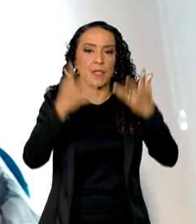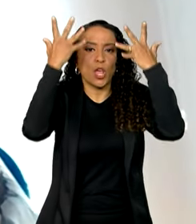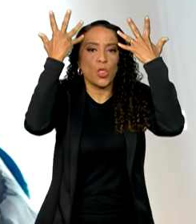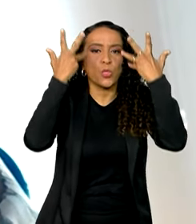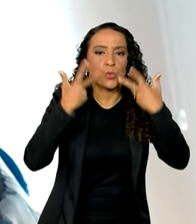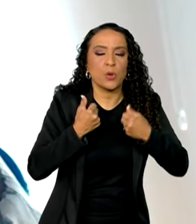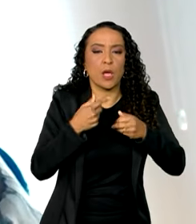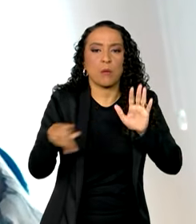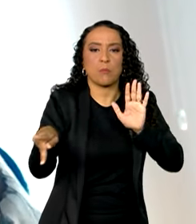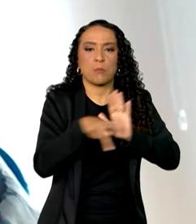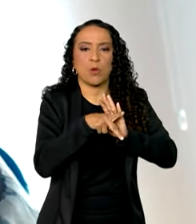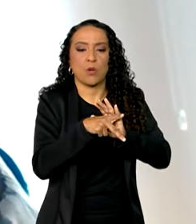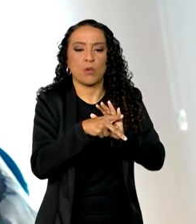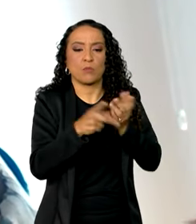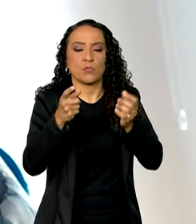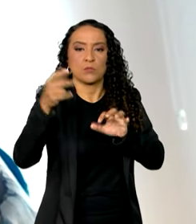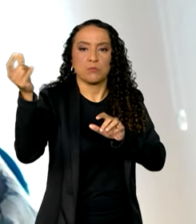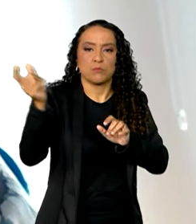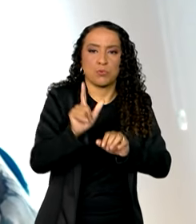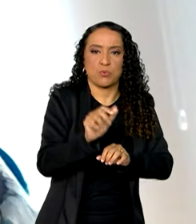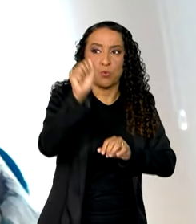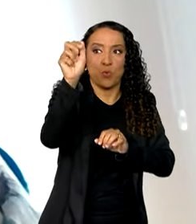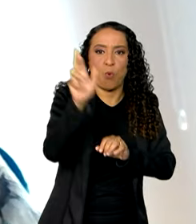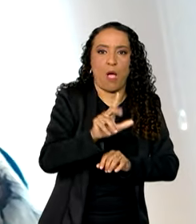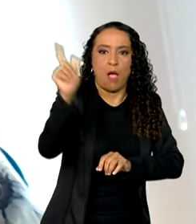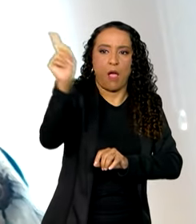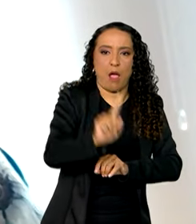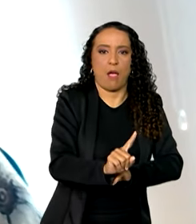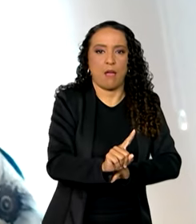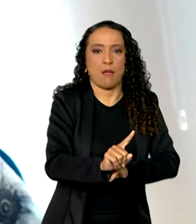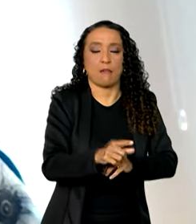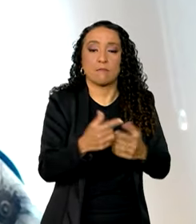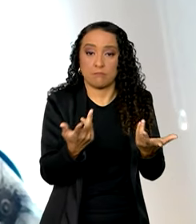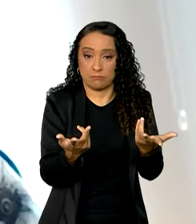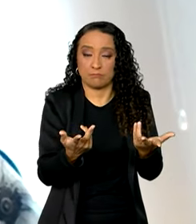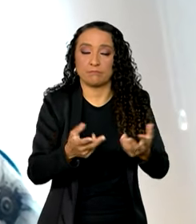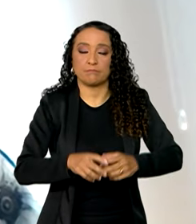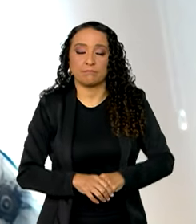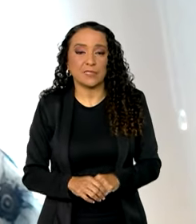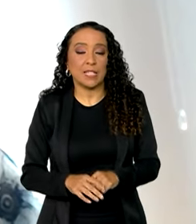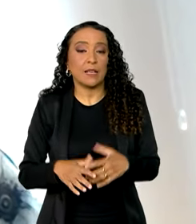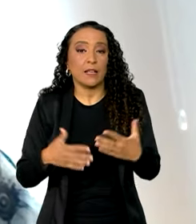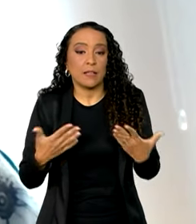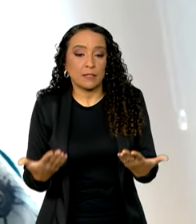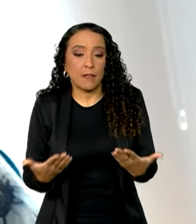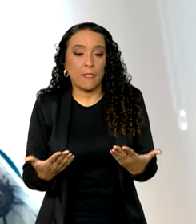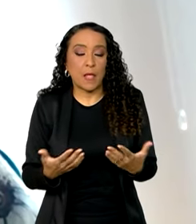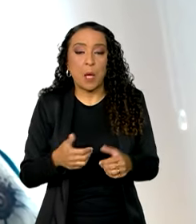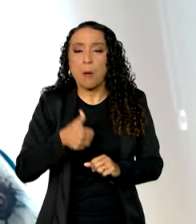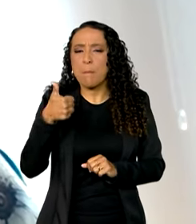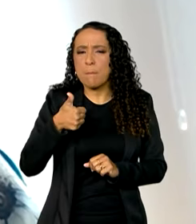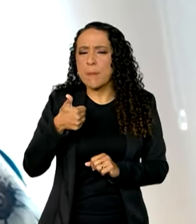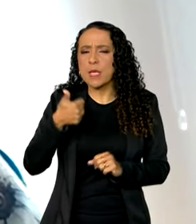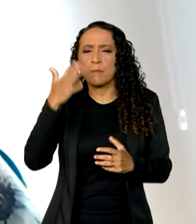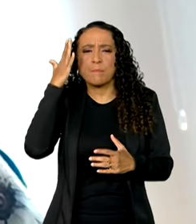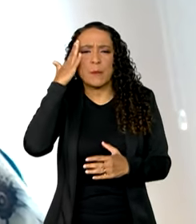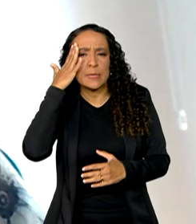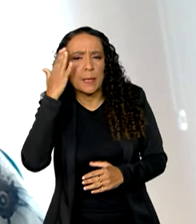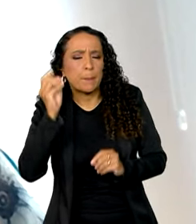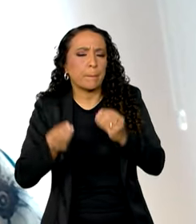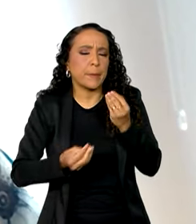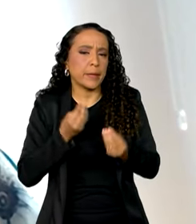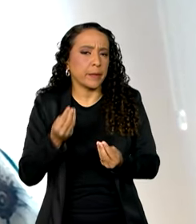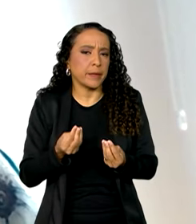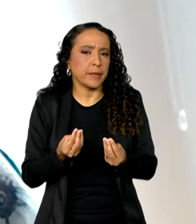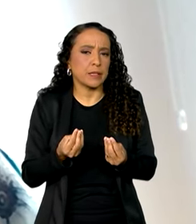proveniente de descargas atmosféricas dos raios. Então, o primeiro passo para nós sabermos